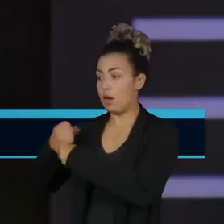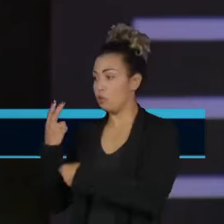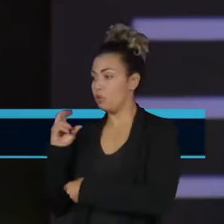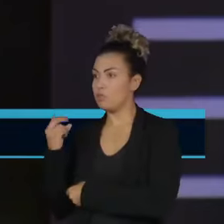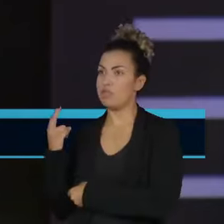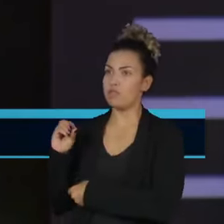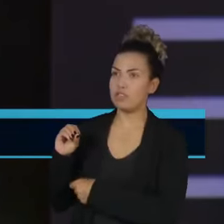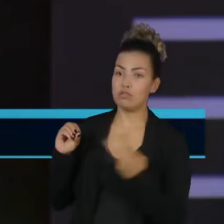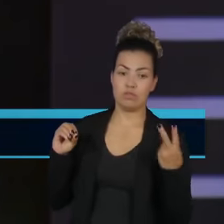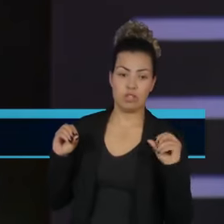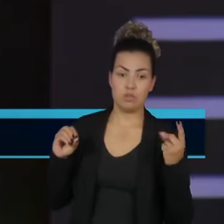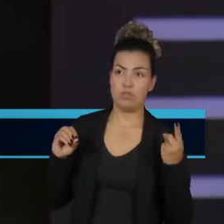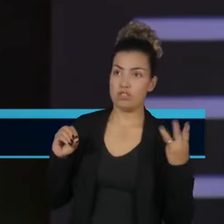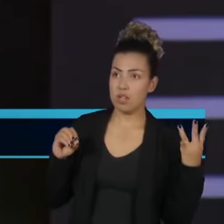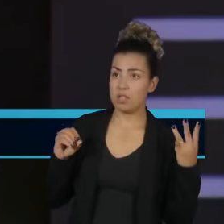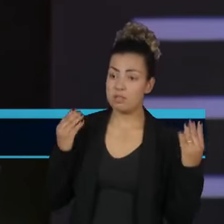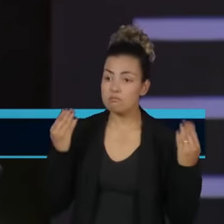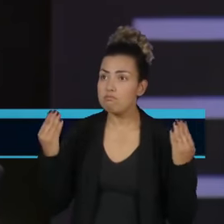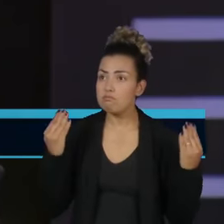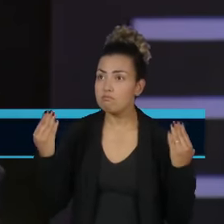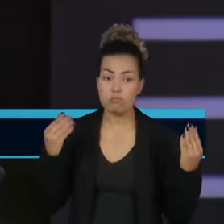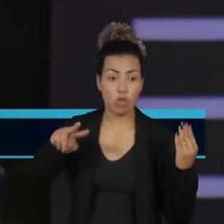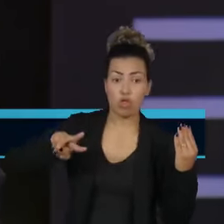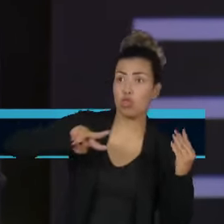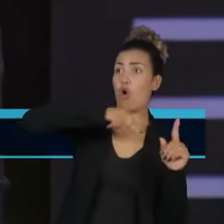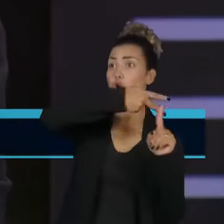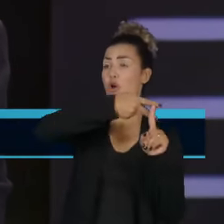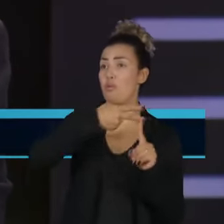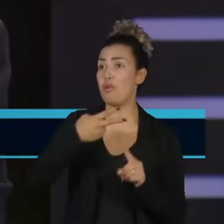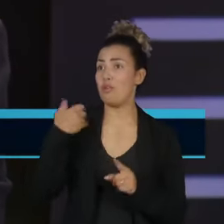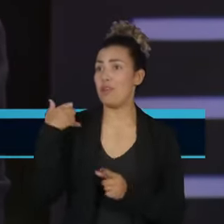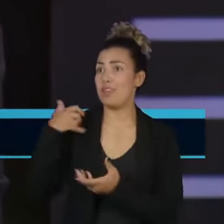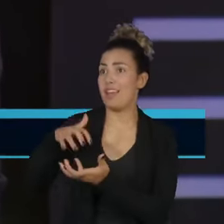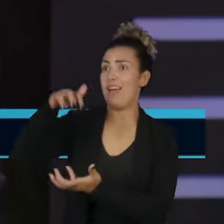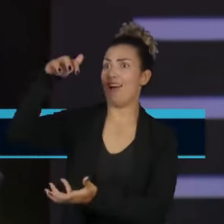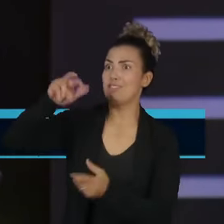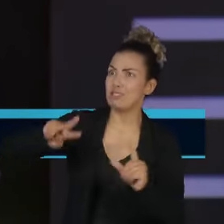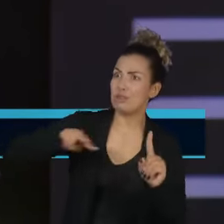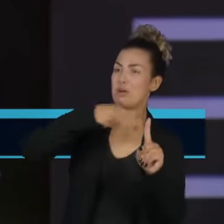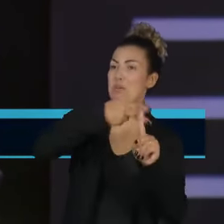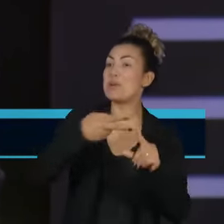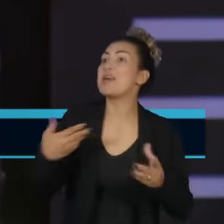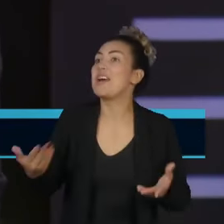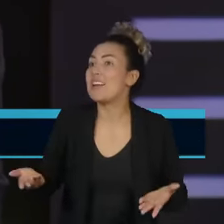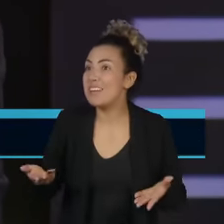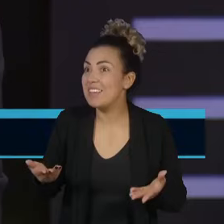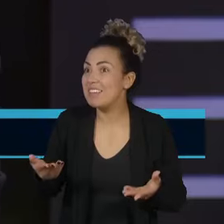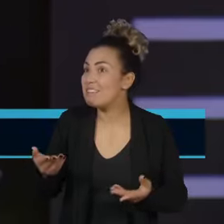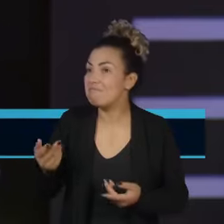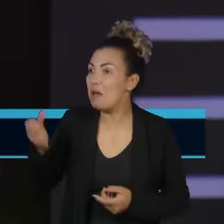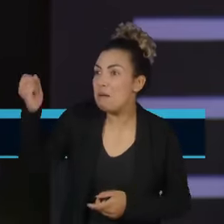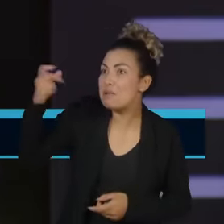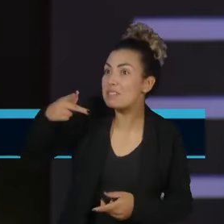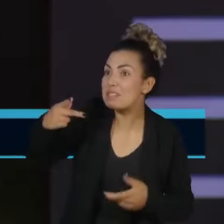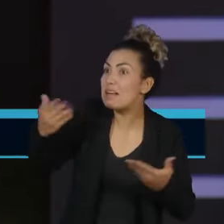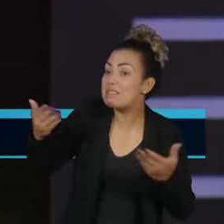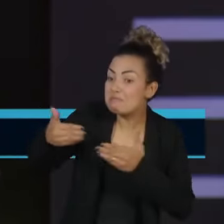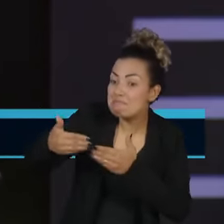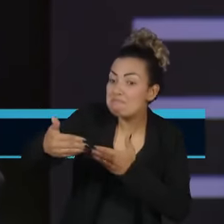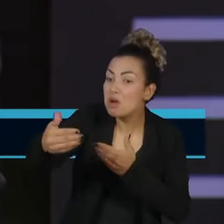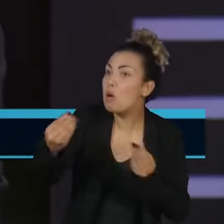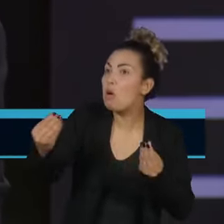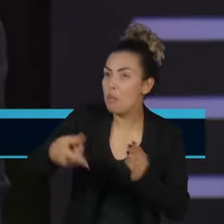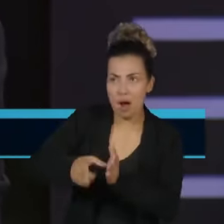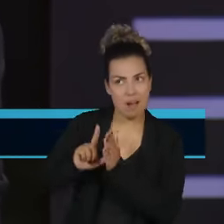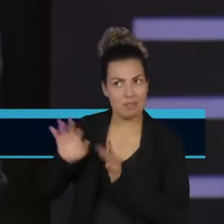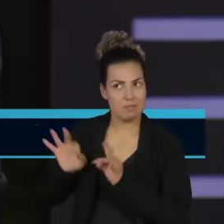2023. Então você não tem um sistema previdenciário preparado para esse aumento que acontecerá pela expectativa de vida que está aumentando,